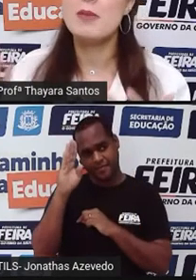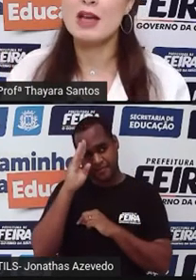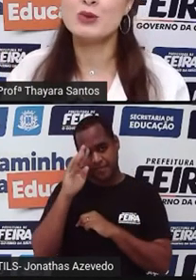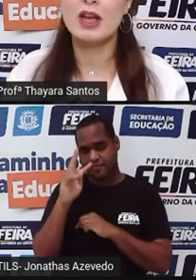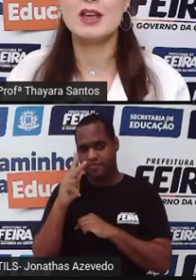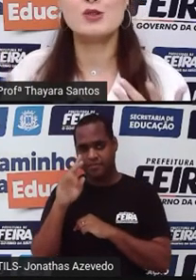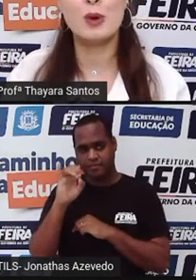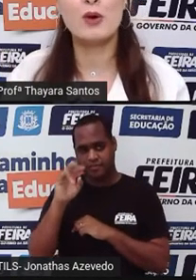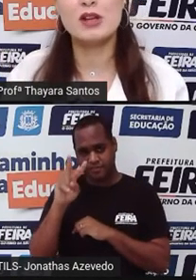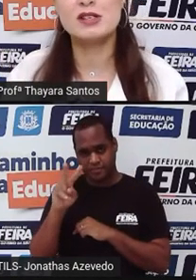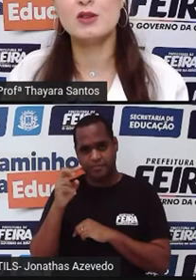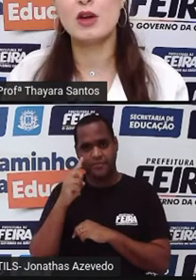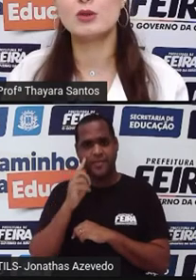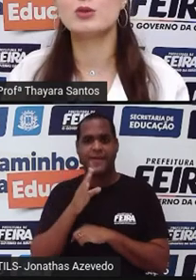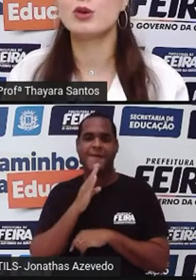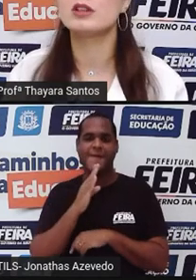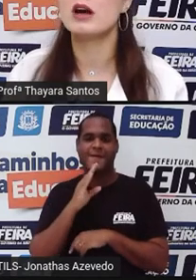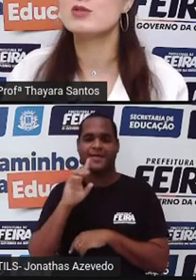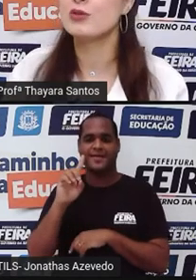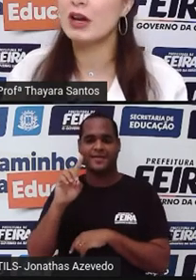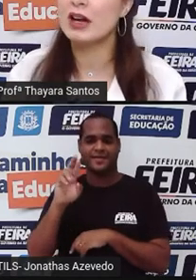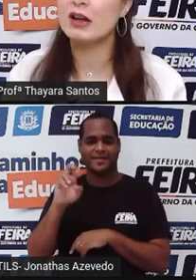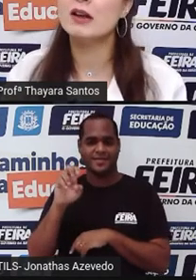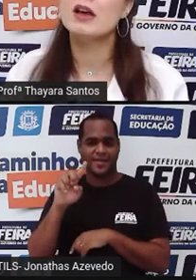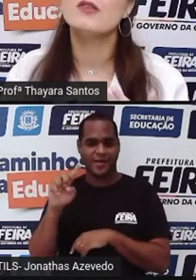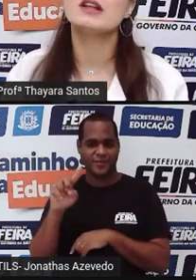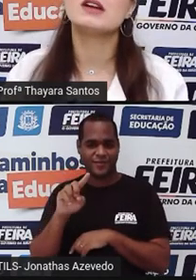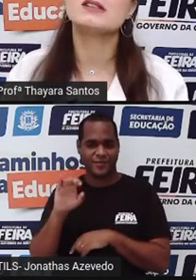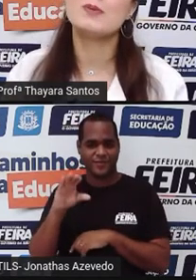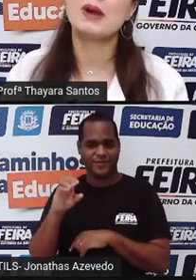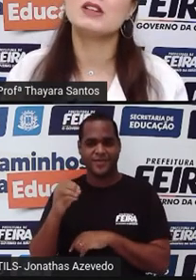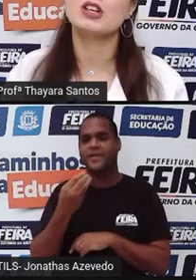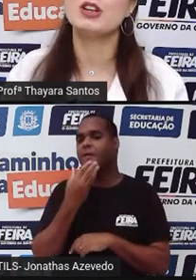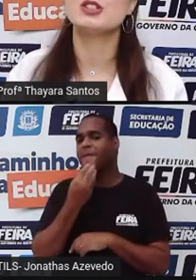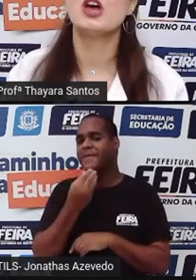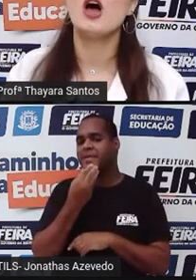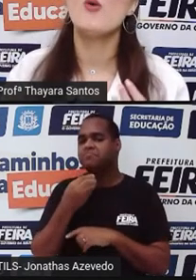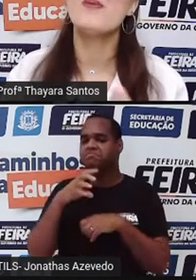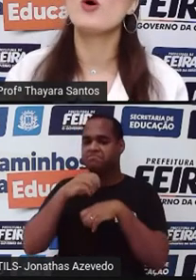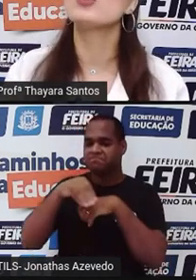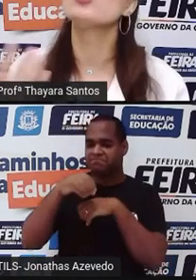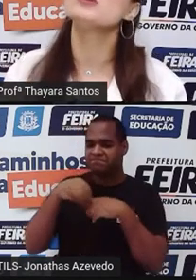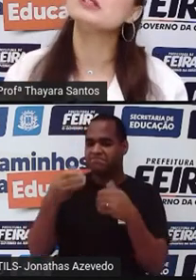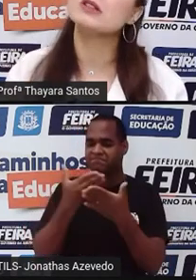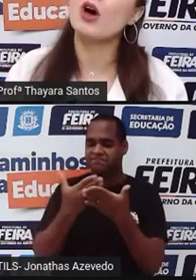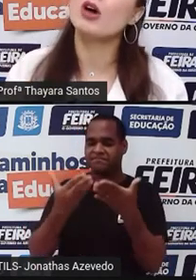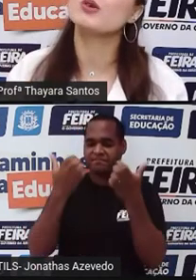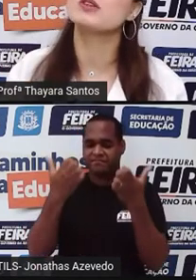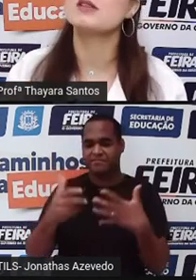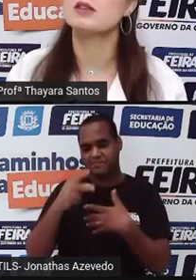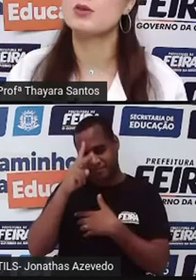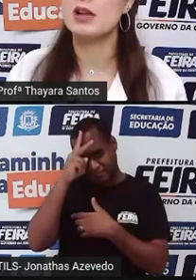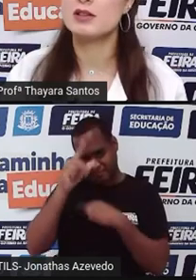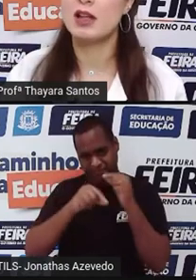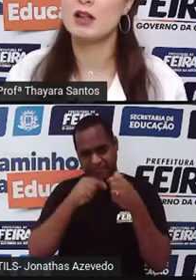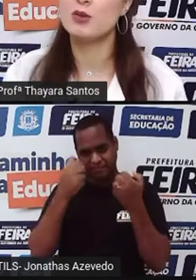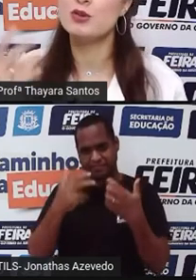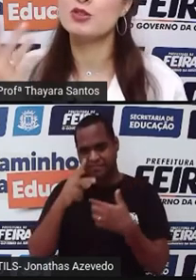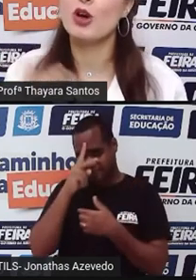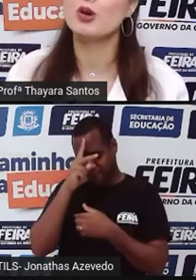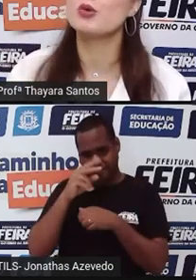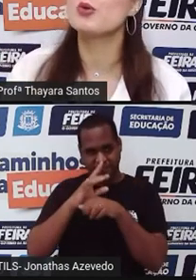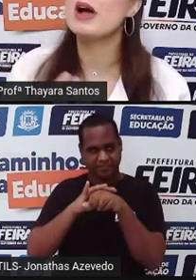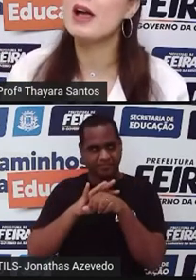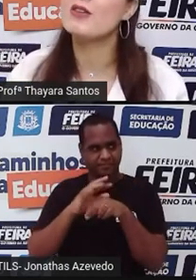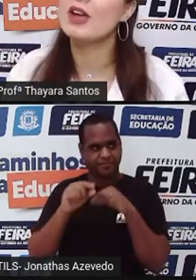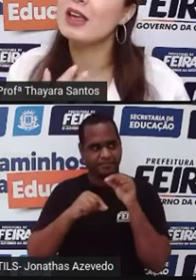Esse médico aí que é super conhecido, que é o doutor Drauzio Varela, vai trazer pra gente um pouco do histórico dessa doença, né, o